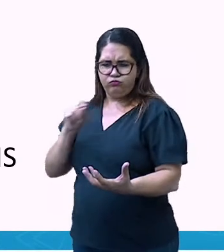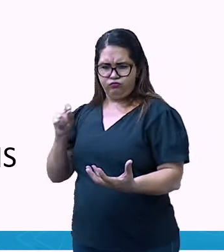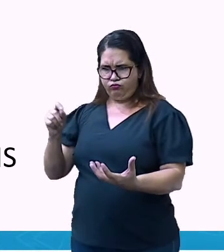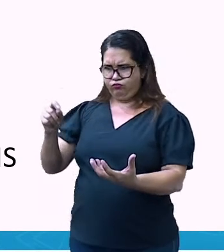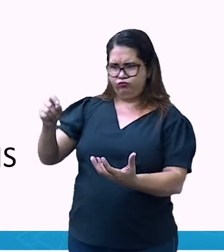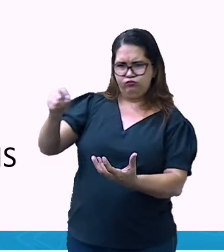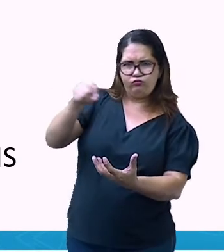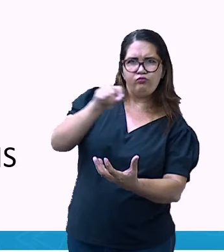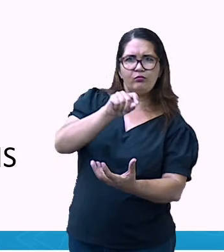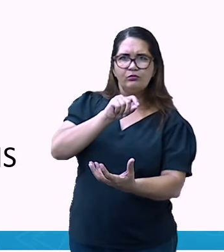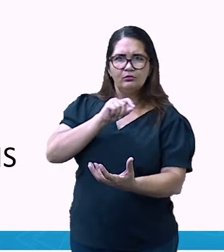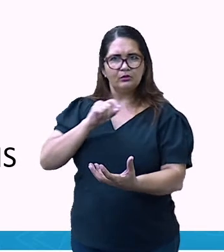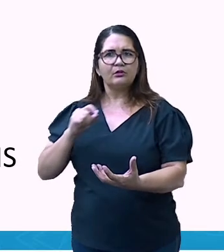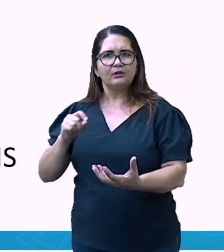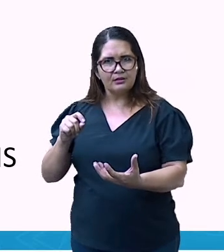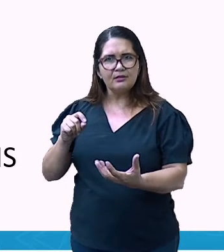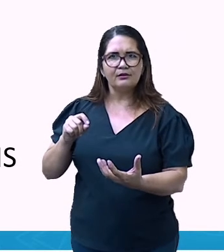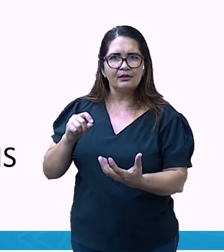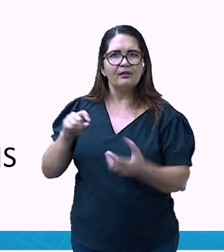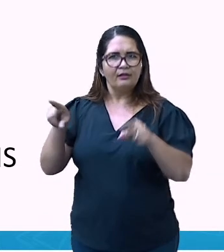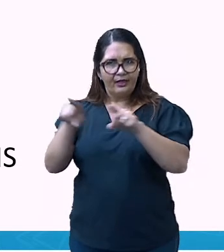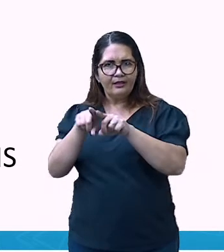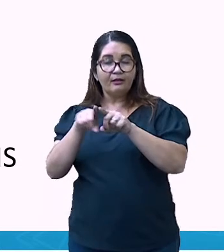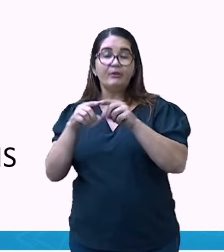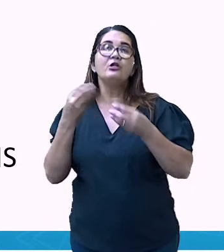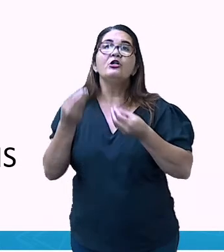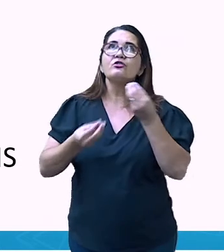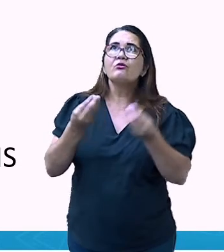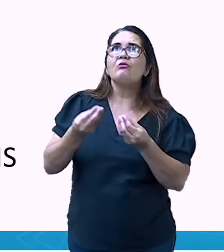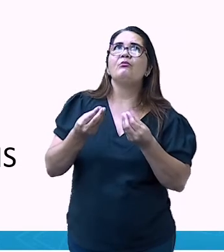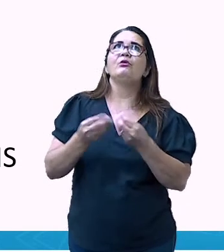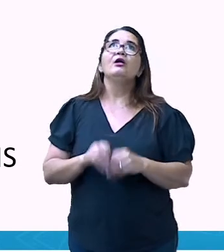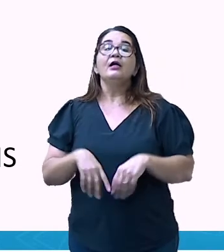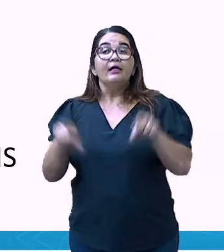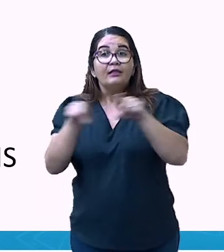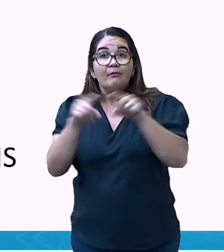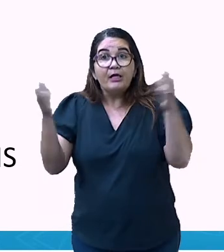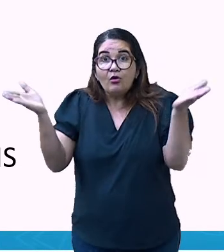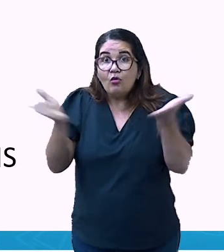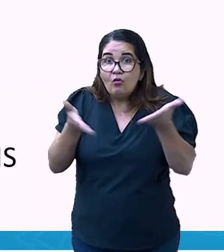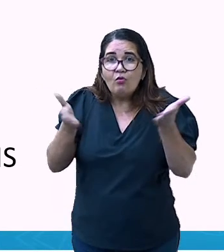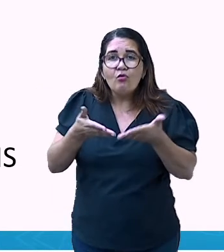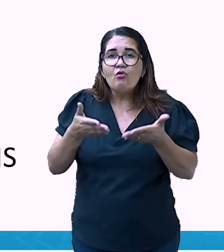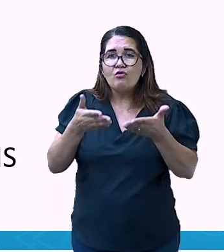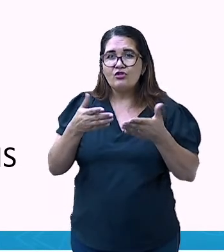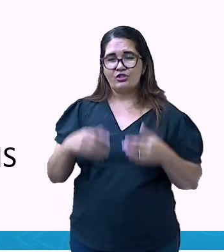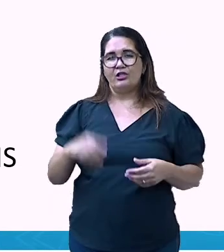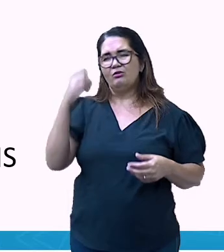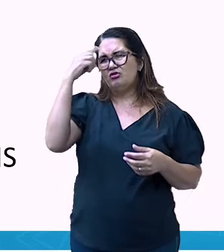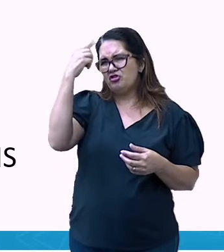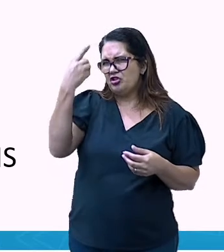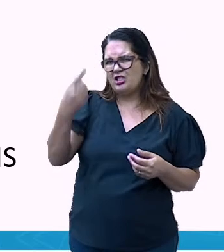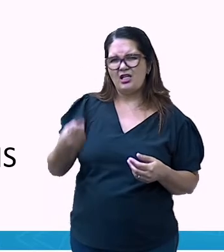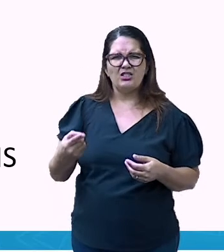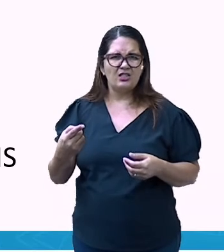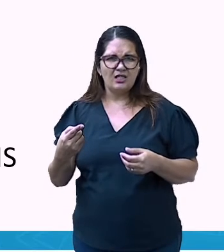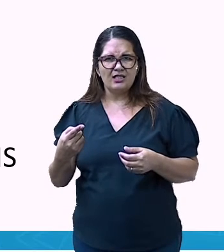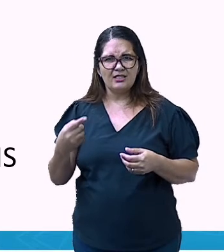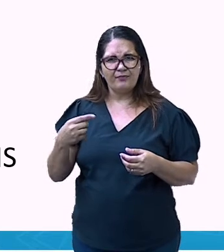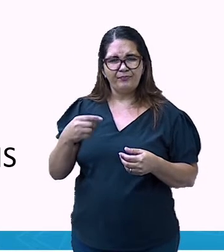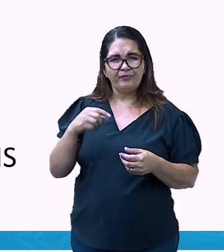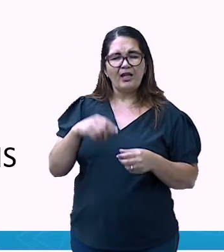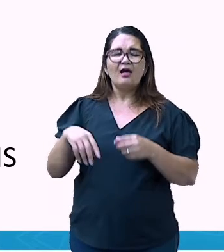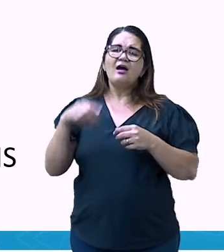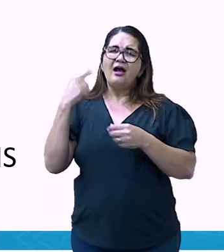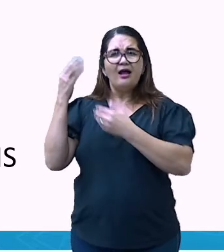cardeais. Muito importante saber isso. Hoje em dia, a bússola já não está muito mais sendo usada. Por que